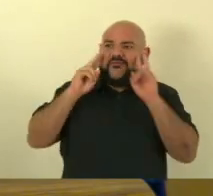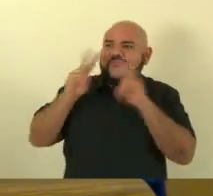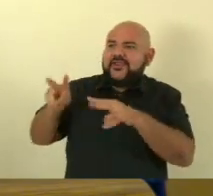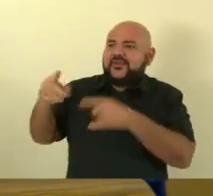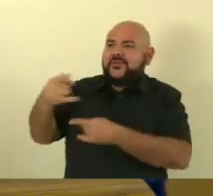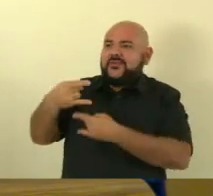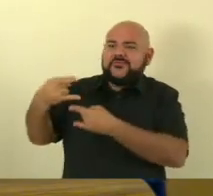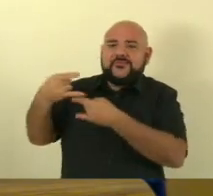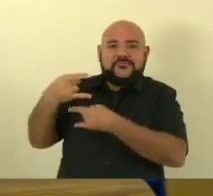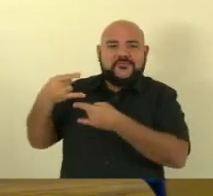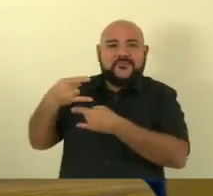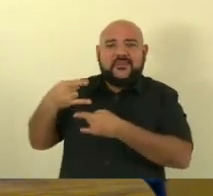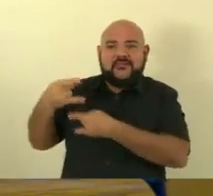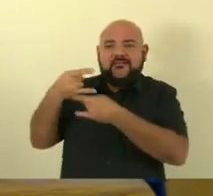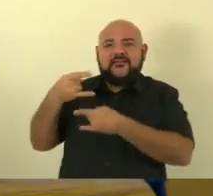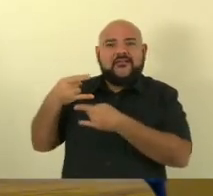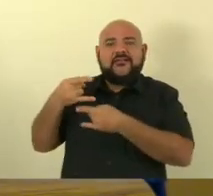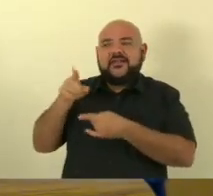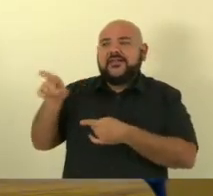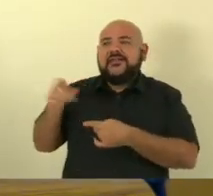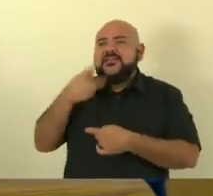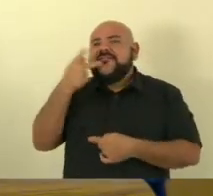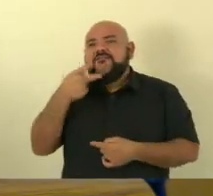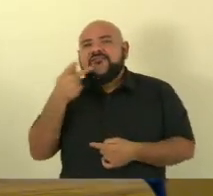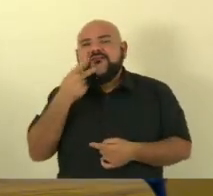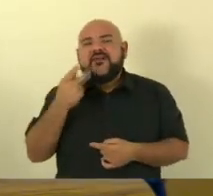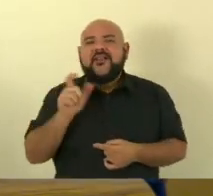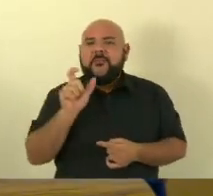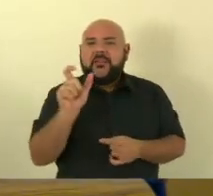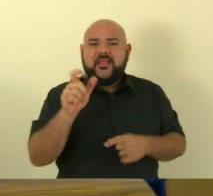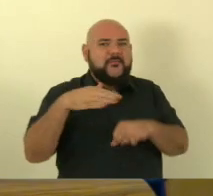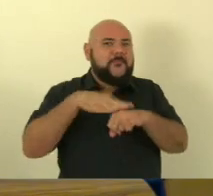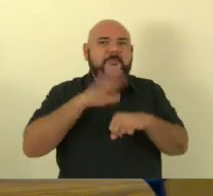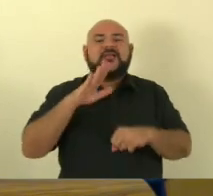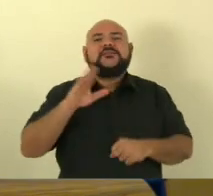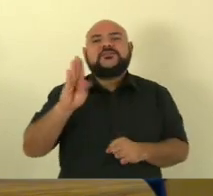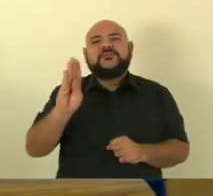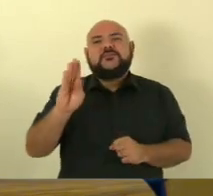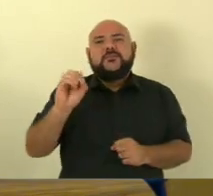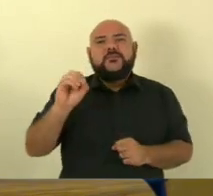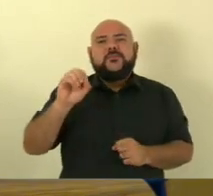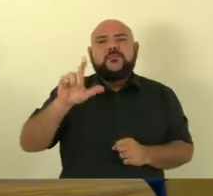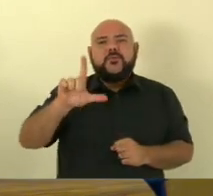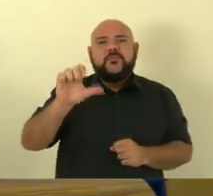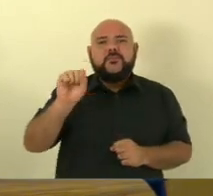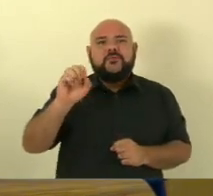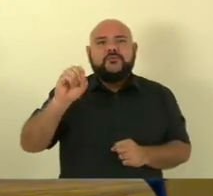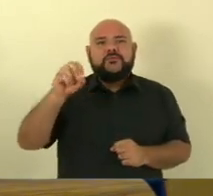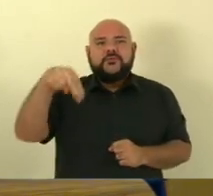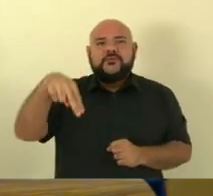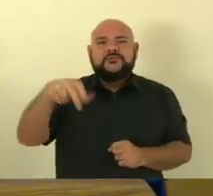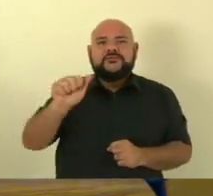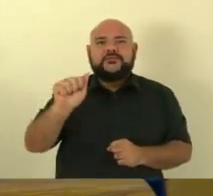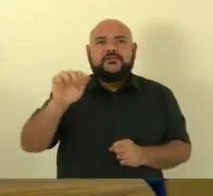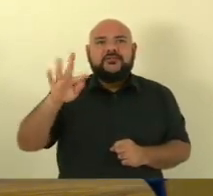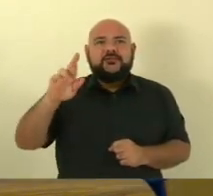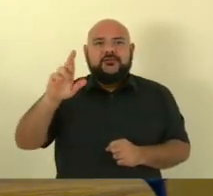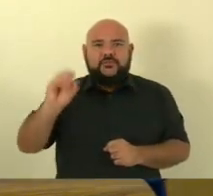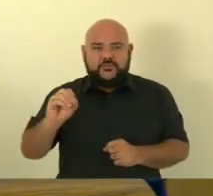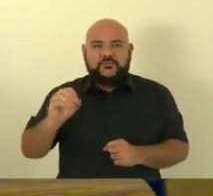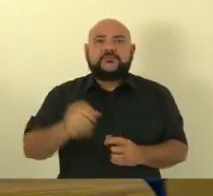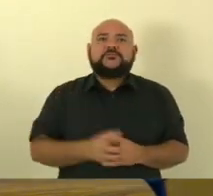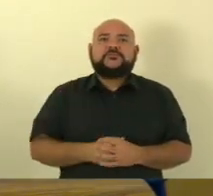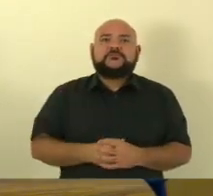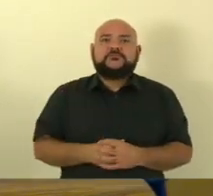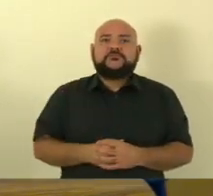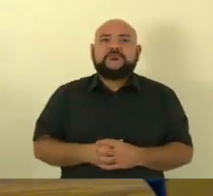foi Bolsonaro inclusive que ele falou nessa live que deputados que o o outro, né o